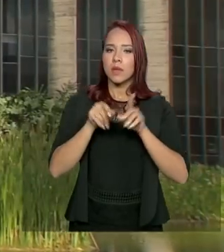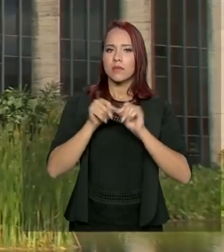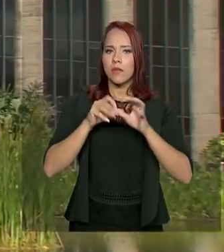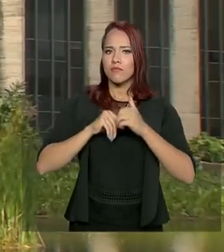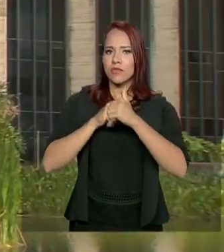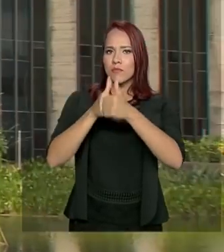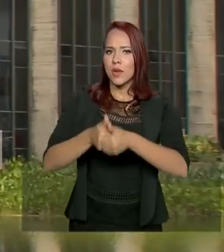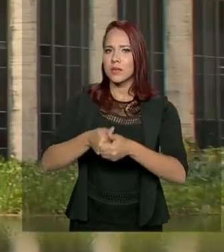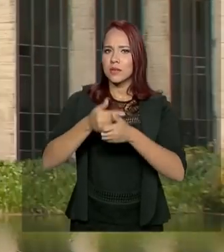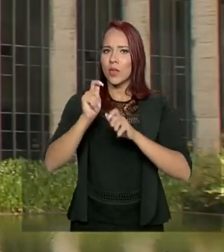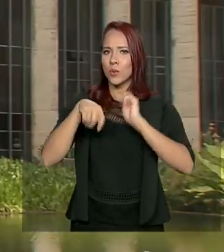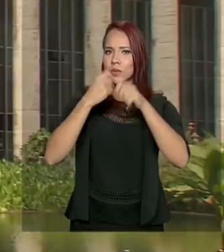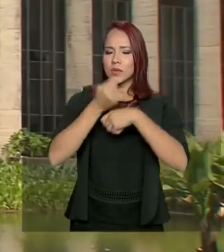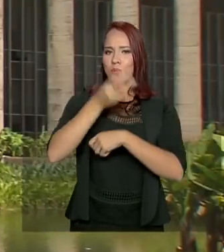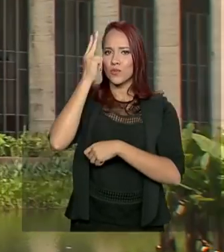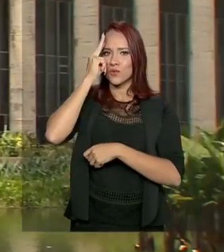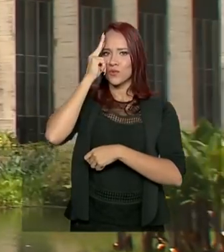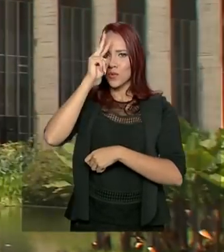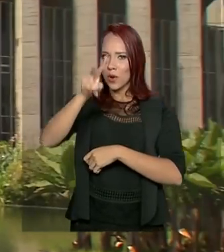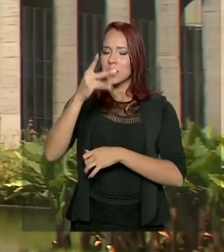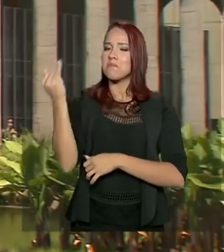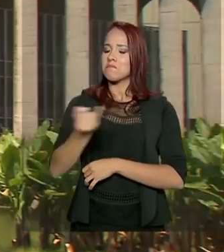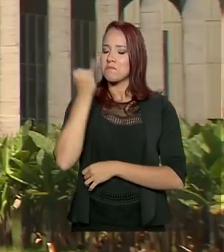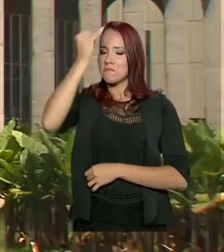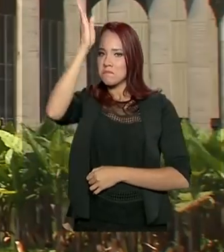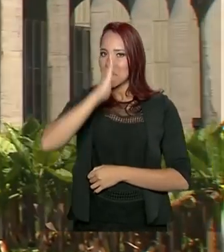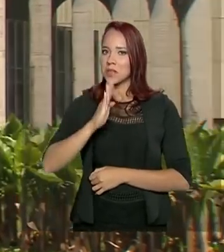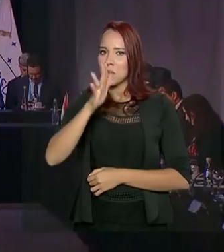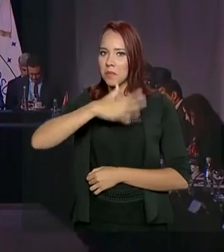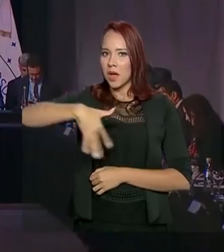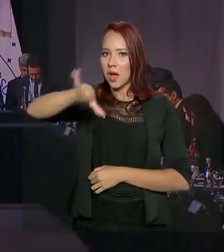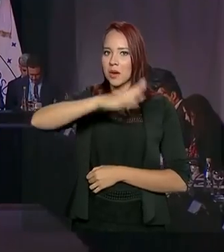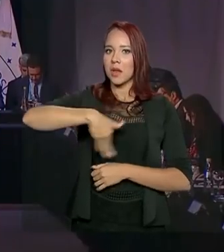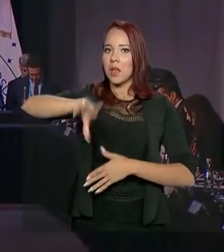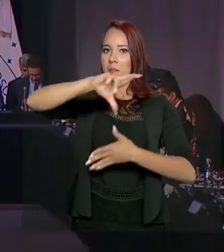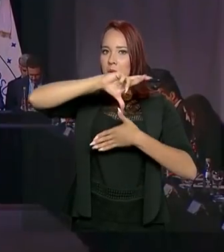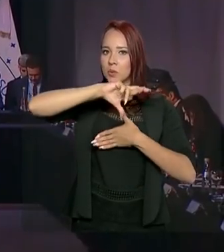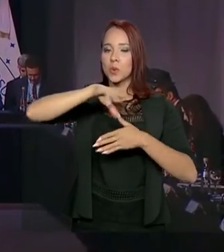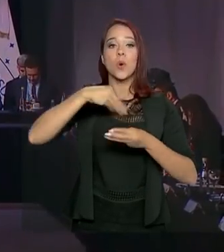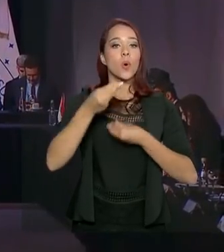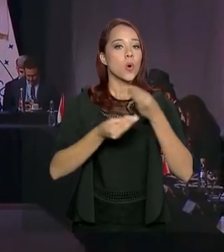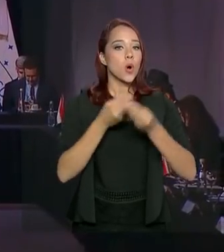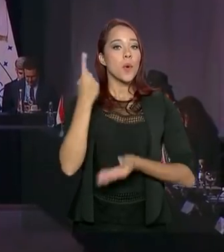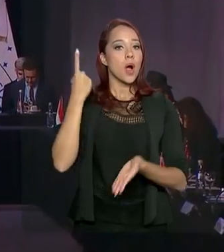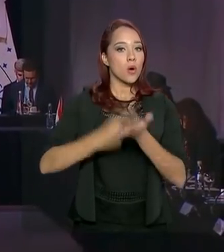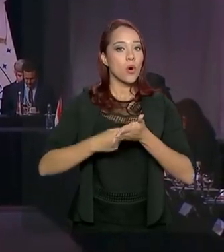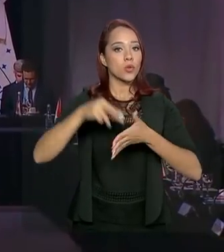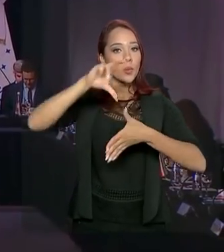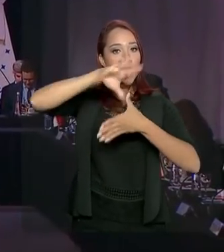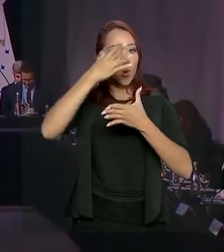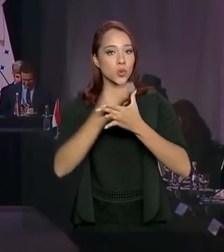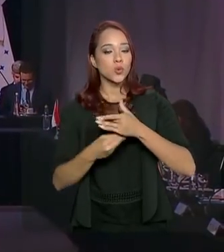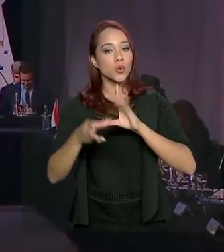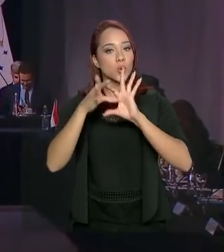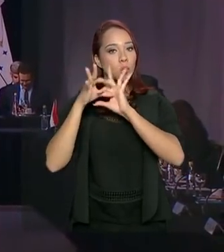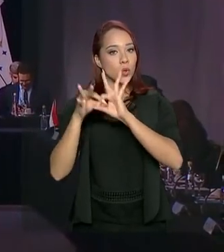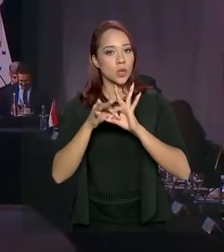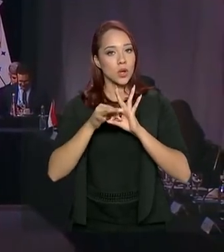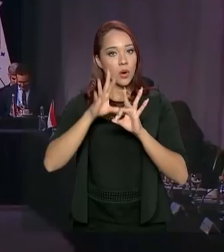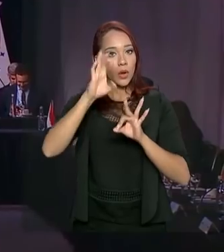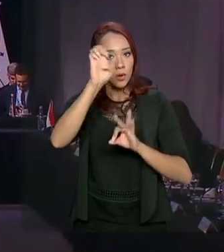negociações históricas e importantes para o Brasil e para a região da América do Sul, como o Acordo Mercosul-União Europeia,